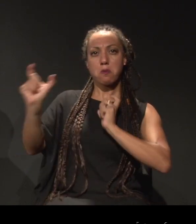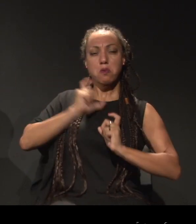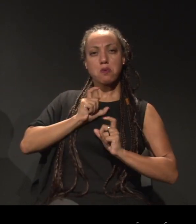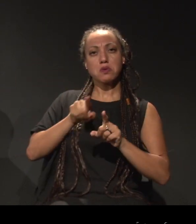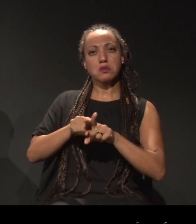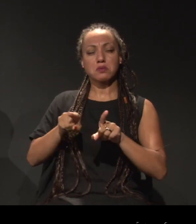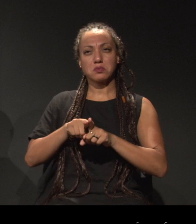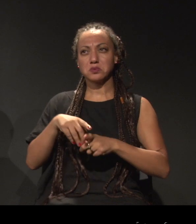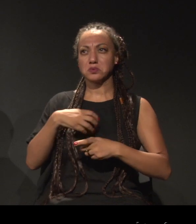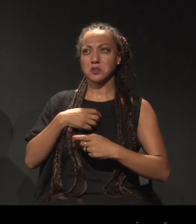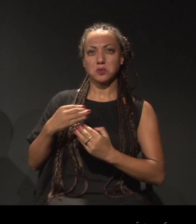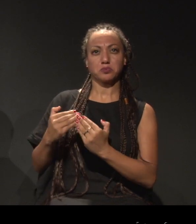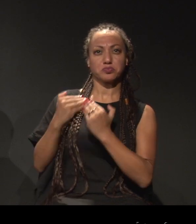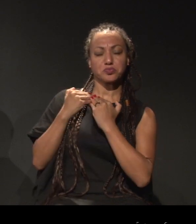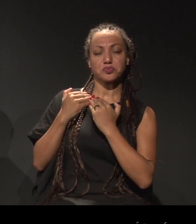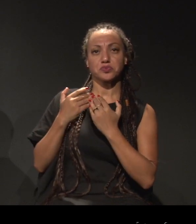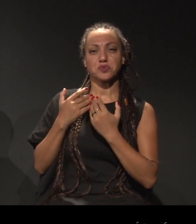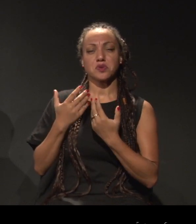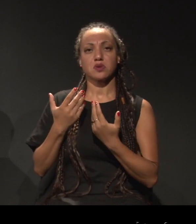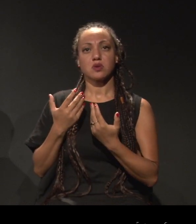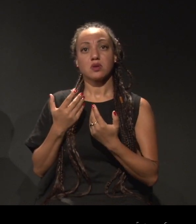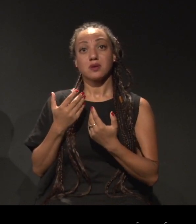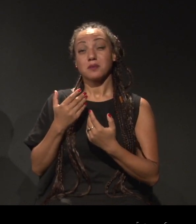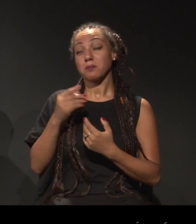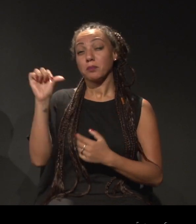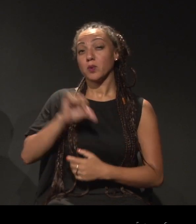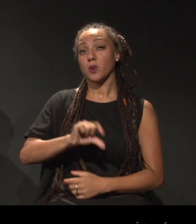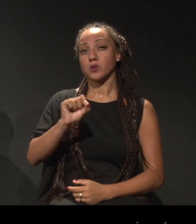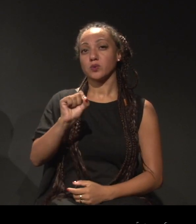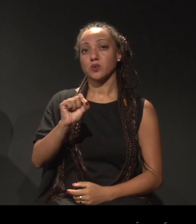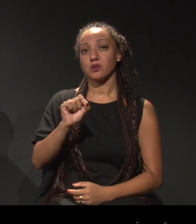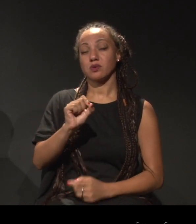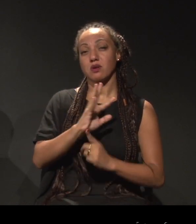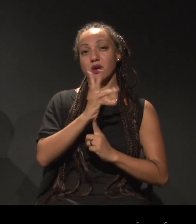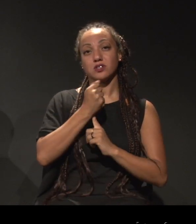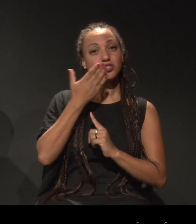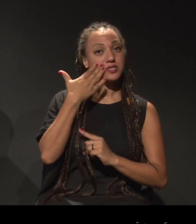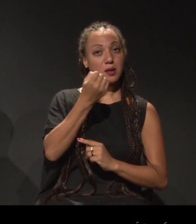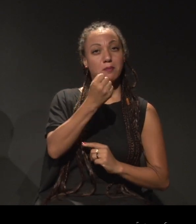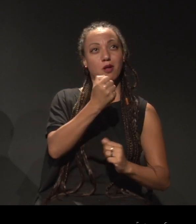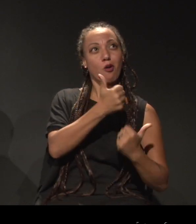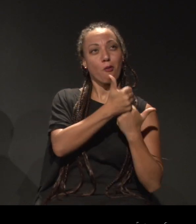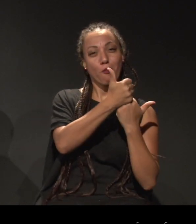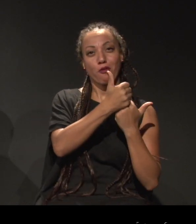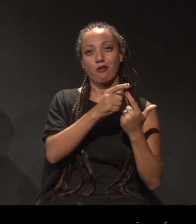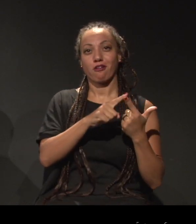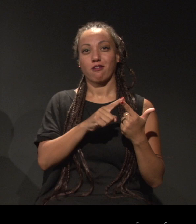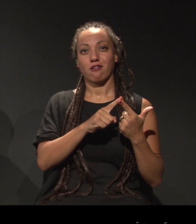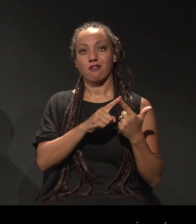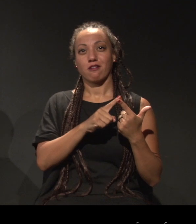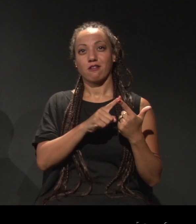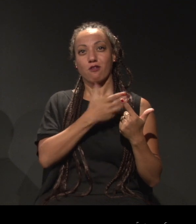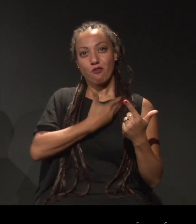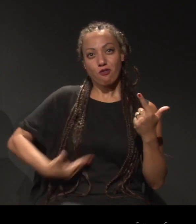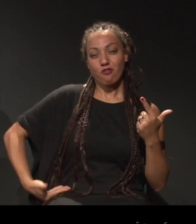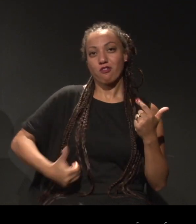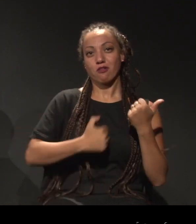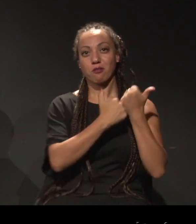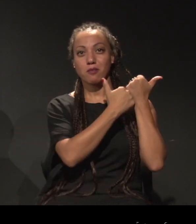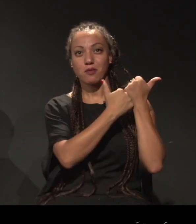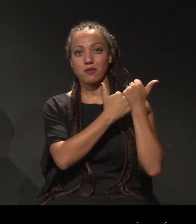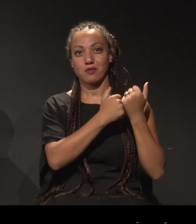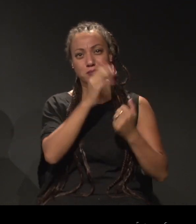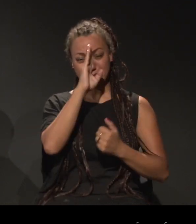pior, legitimados pelo Estado e por artistas brancos, principalmente aqueles pertencentes ao circuito hegemônico da dança.